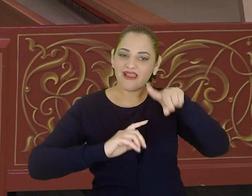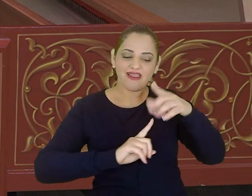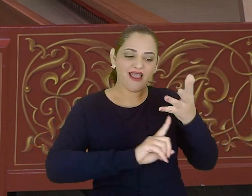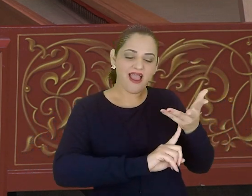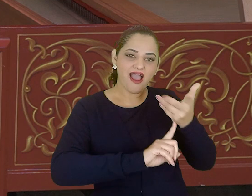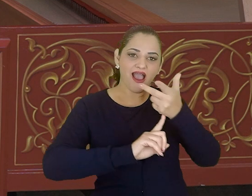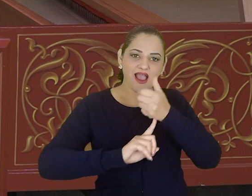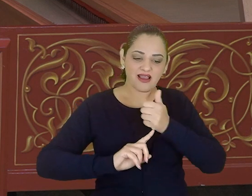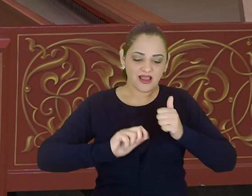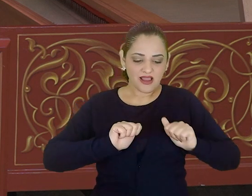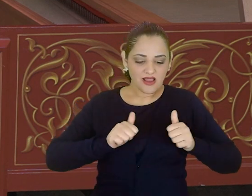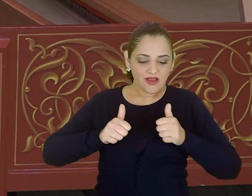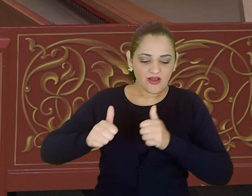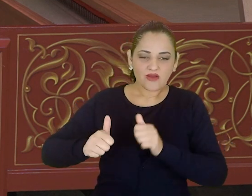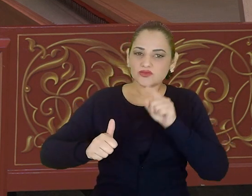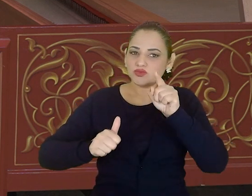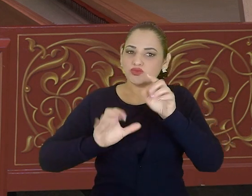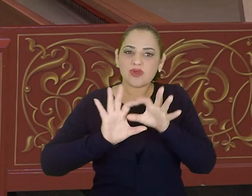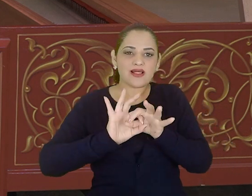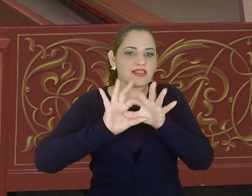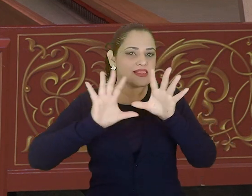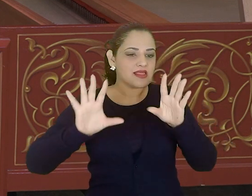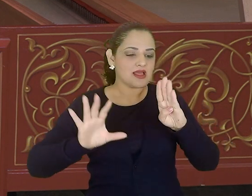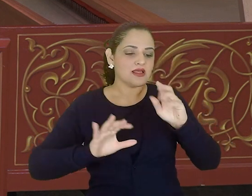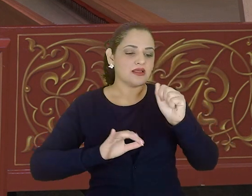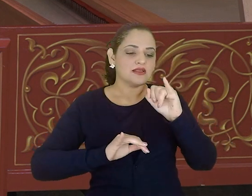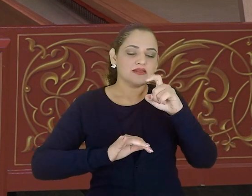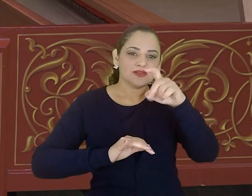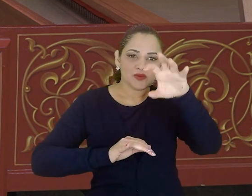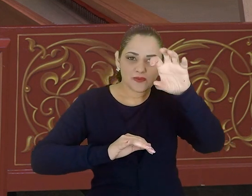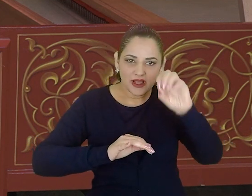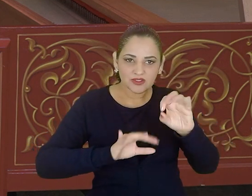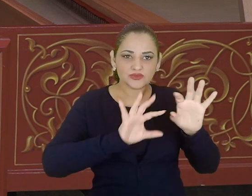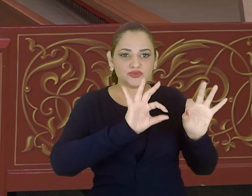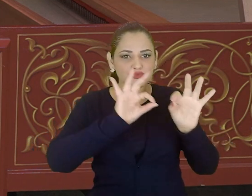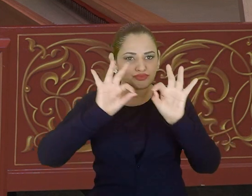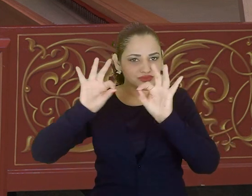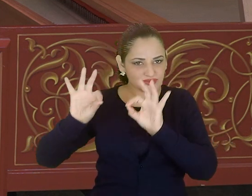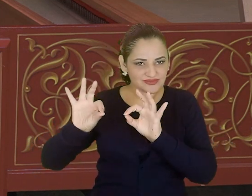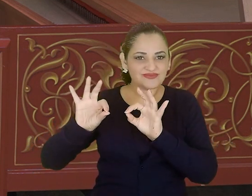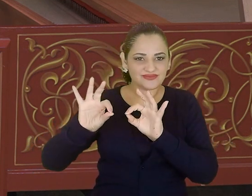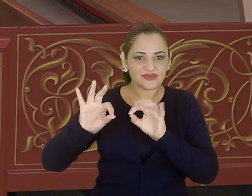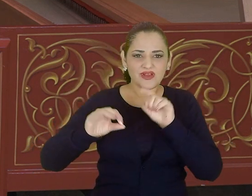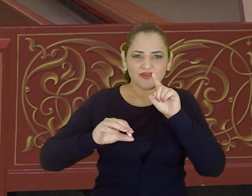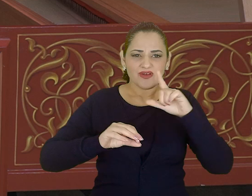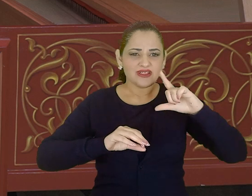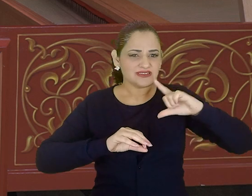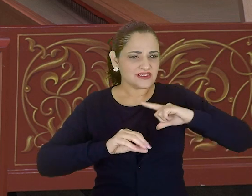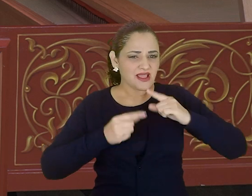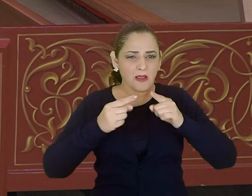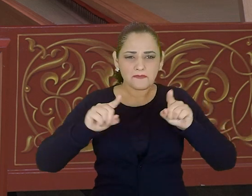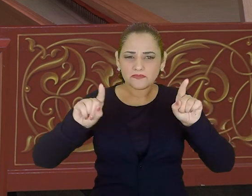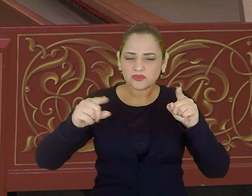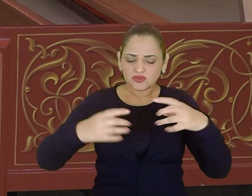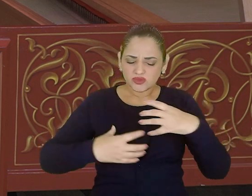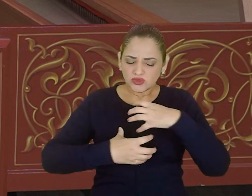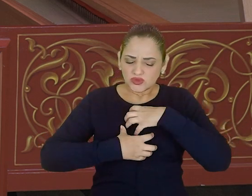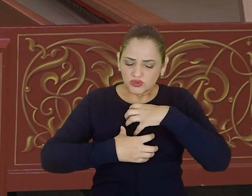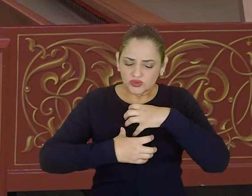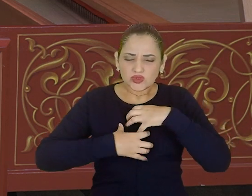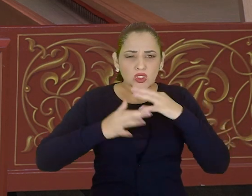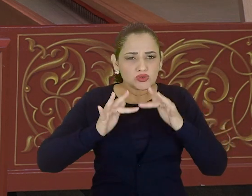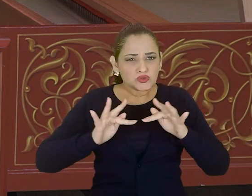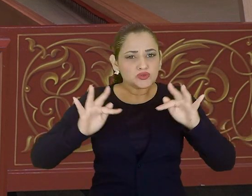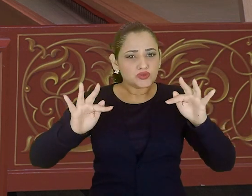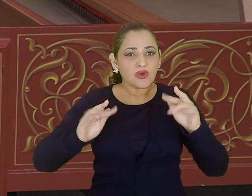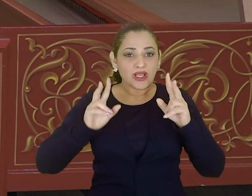baixo contínuo para acompanhar. Se você tem um recitativo mais sacro, como esse da Paixão, você usa